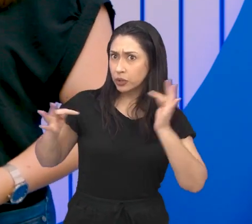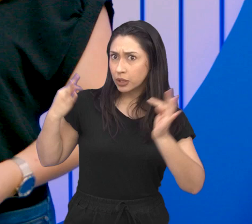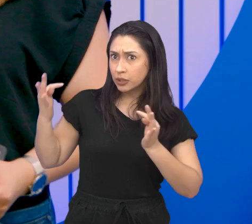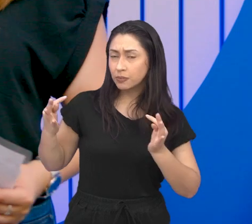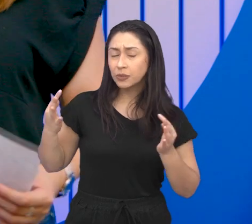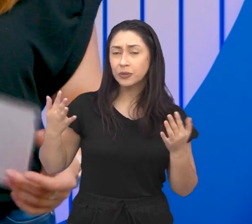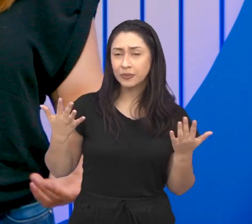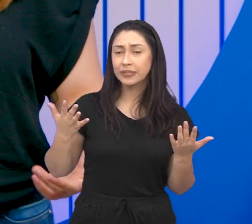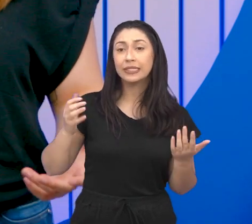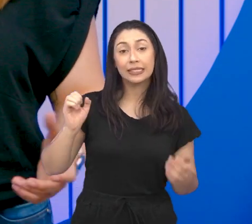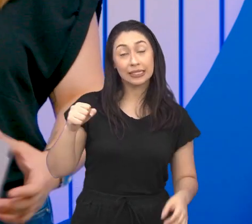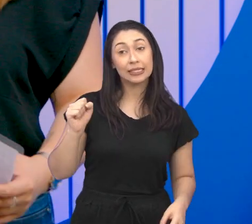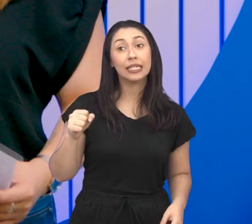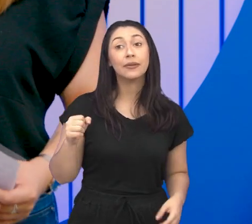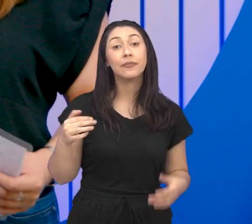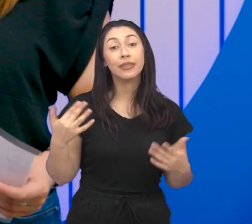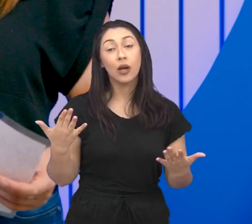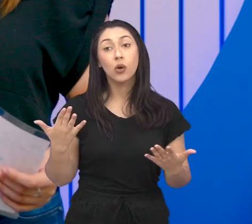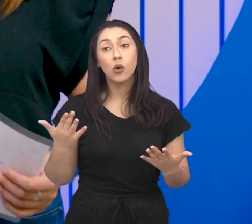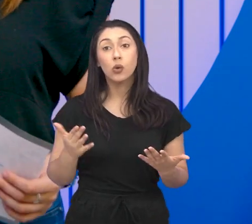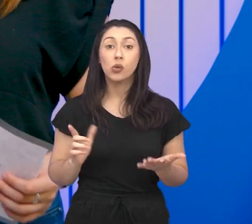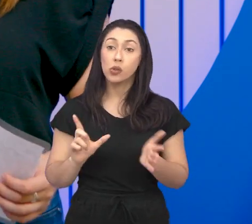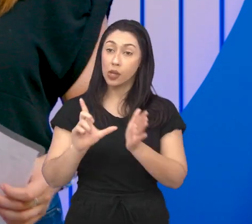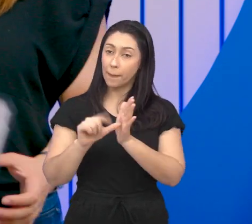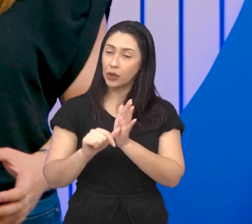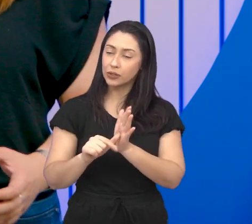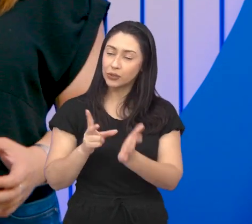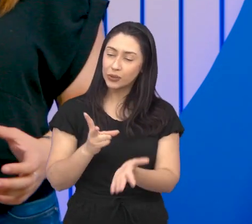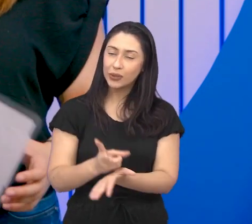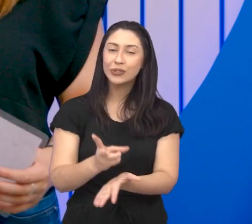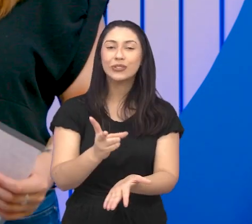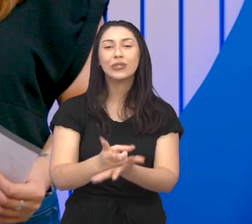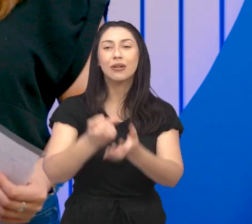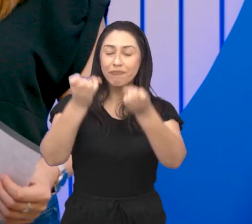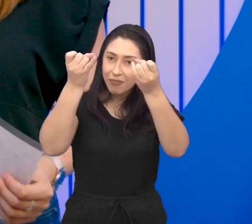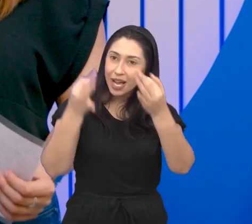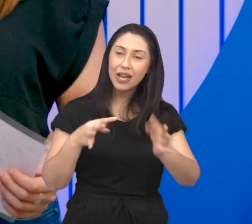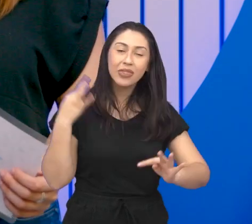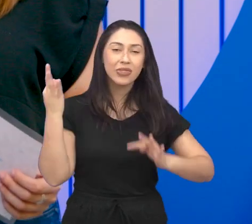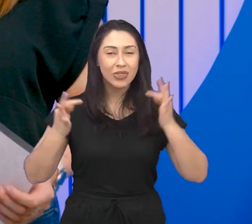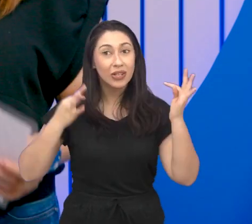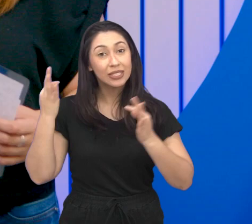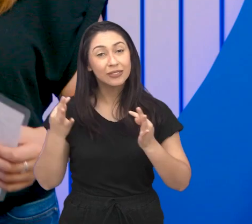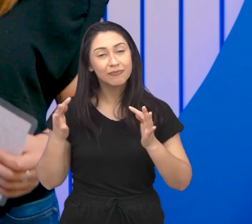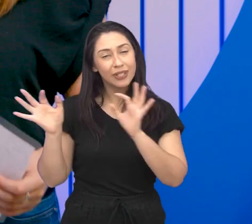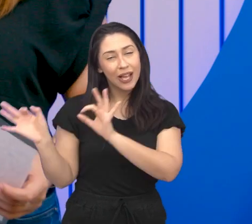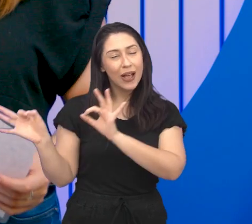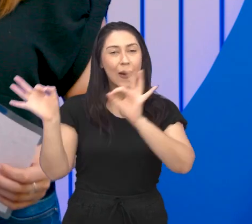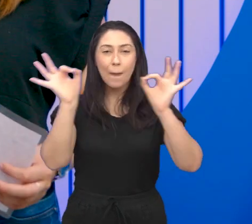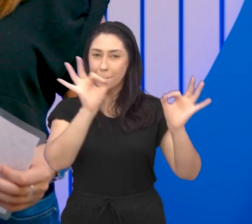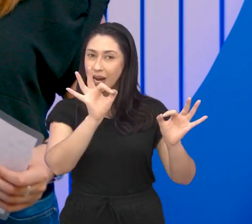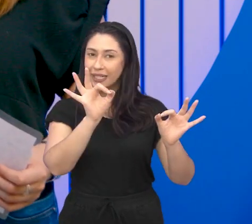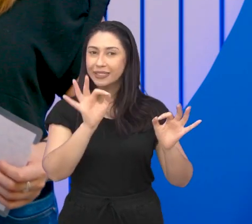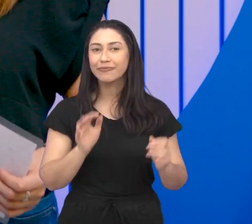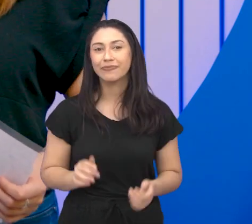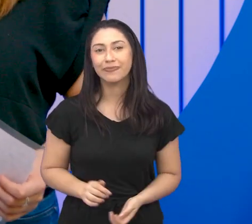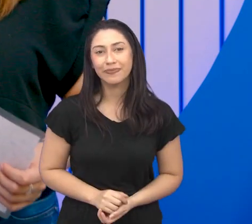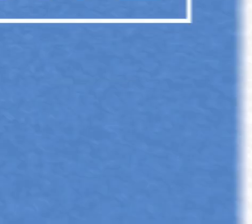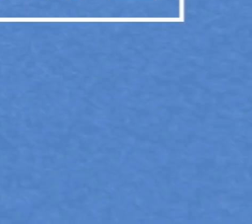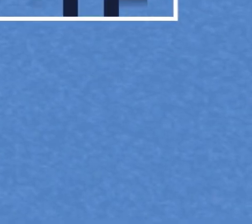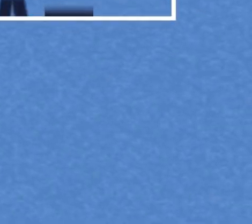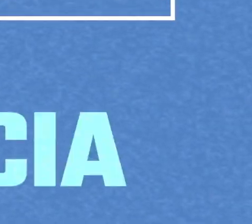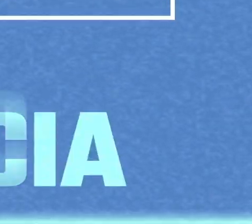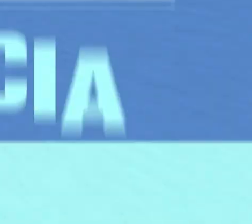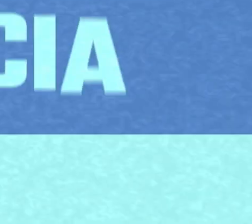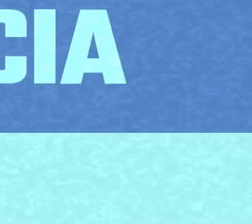cidade, né? Sim, o potencial é muito grande. E no próximo bloco a gente continua falando sobre o turismo aqui em São José. Fica com a gente que o Sobre Política volta já.